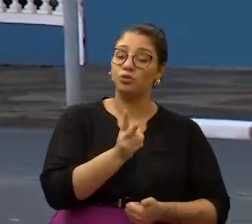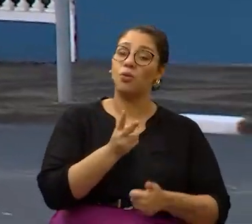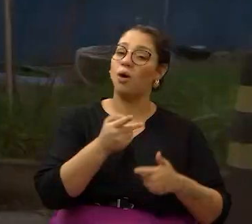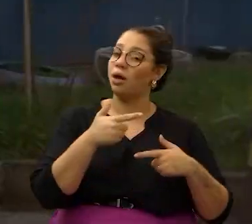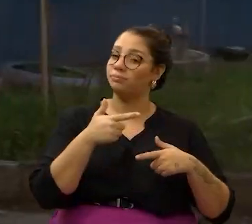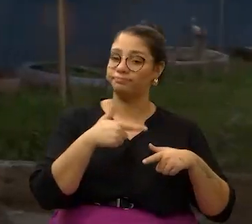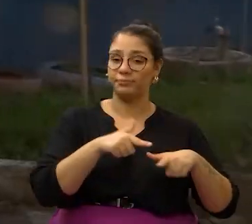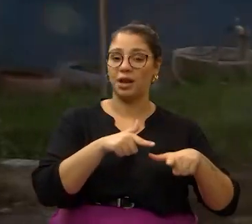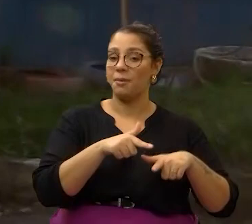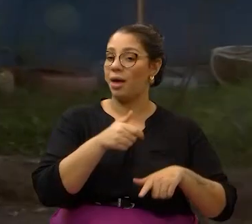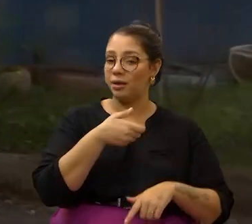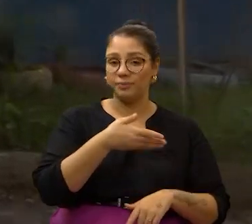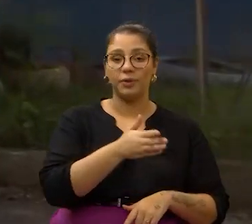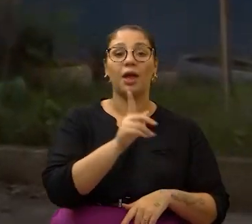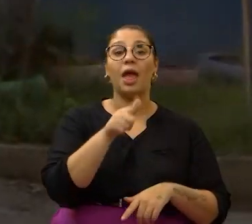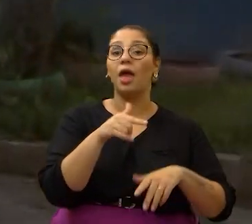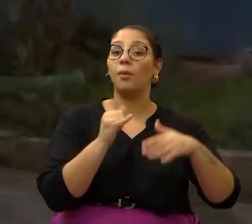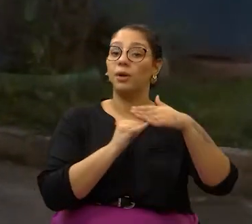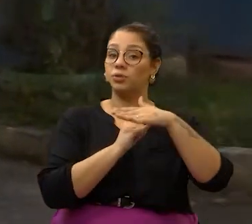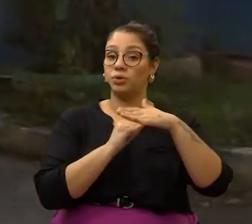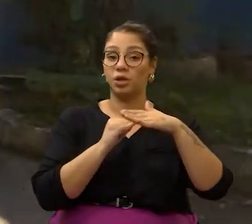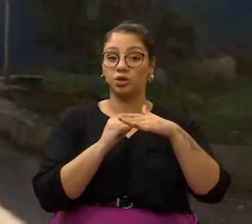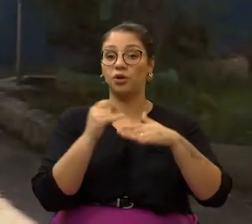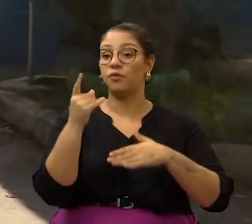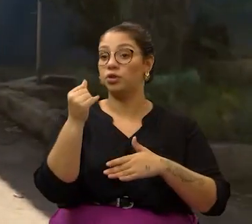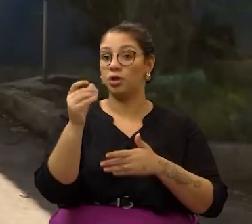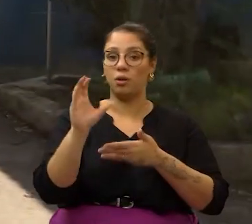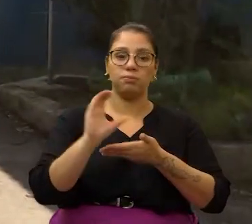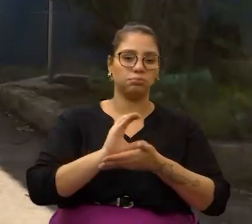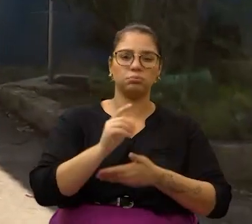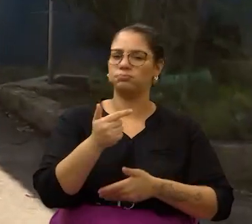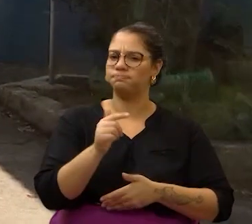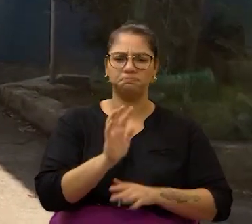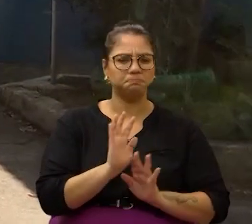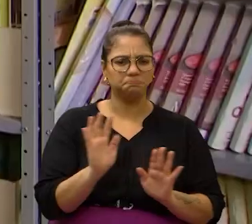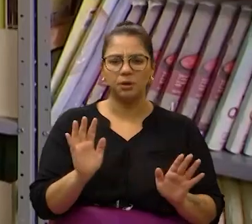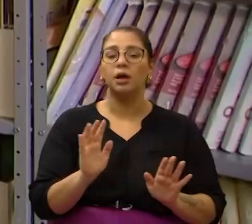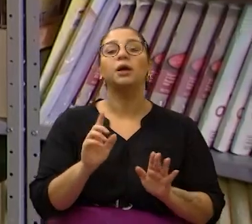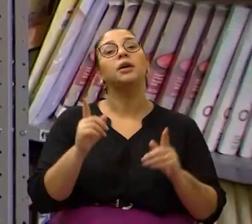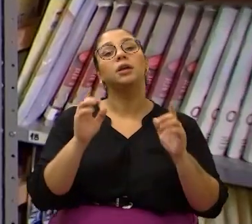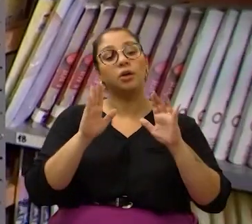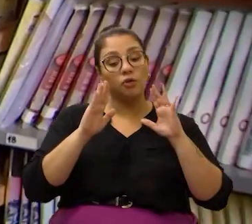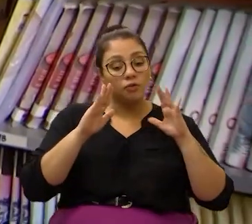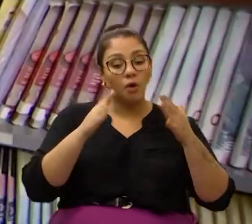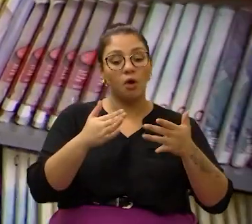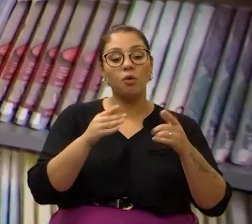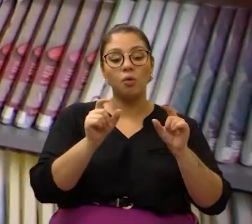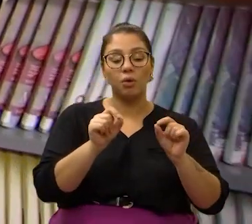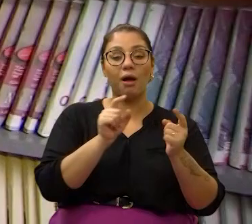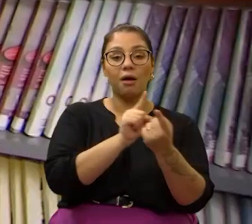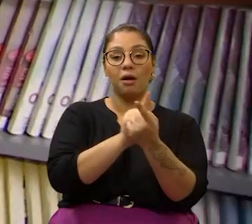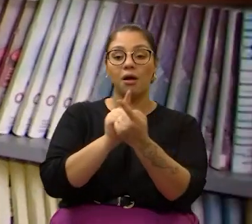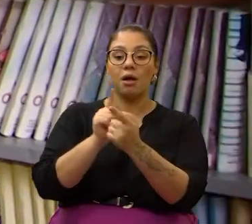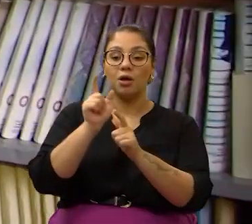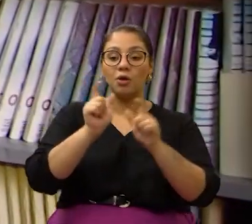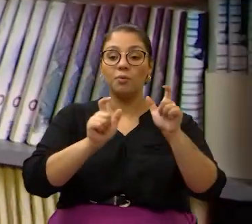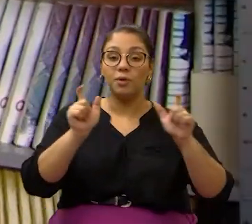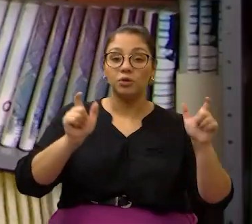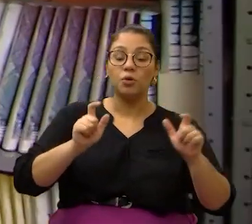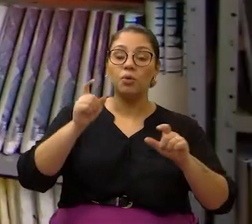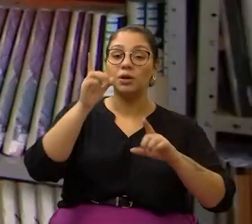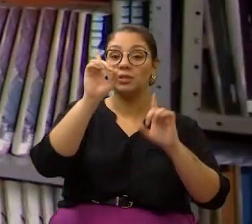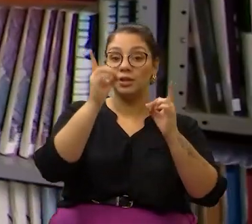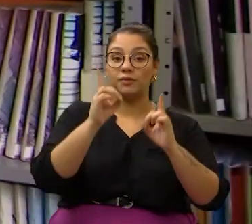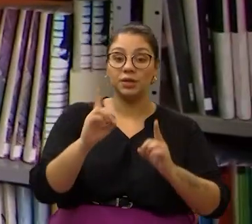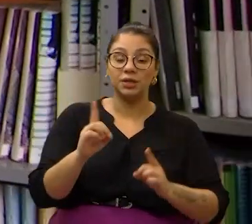O local é uma instituição sem fins lucrativos que se dedica ao atendimento de pessoas com deficiência